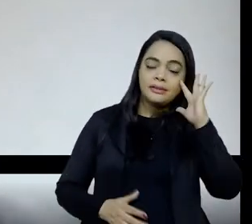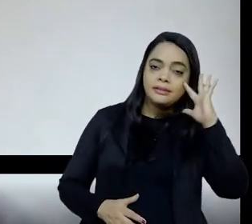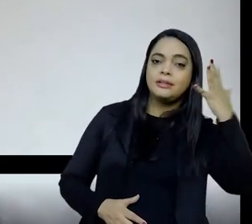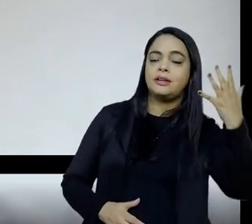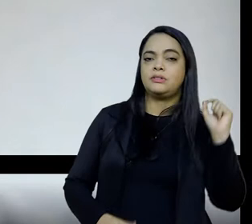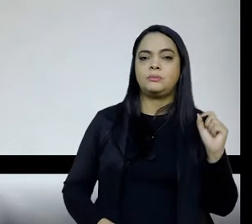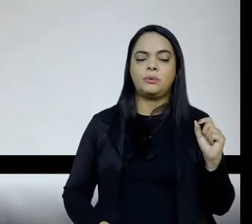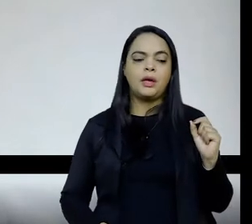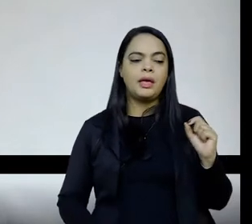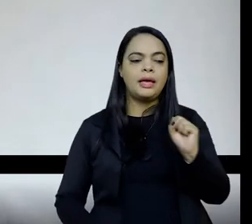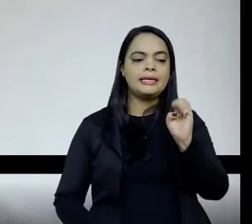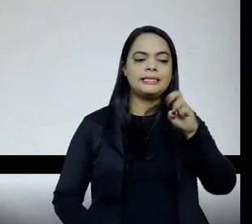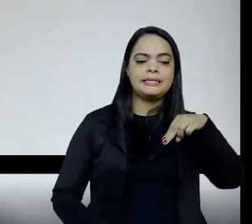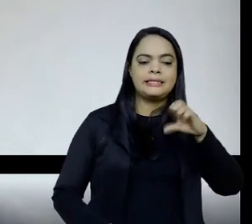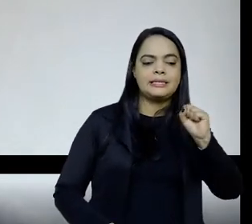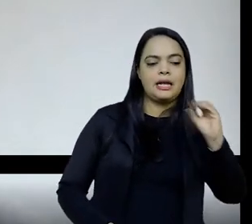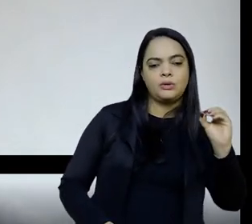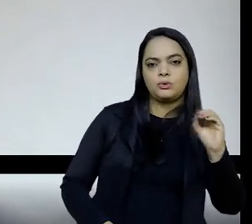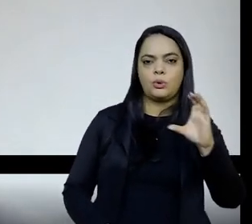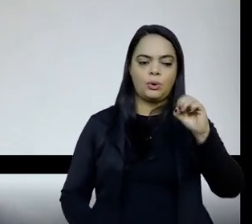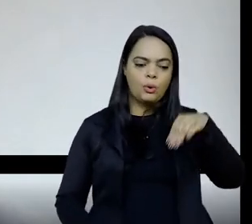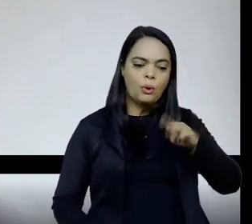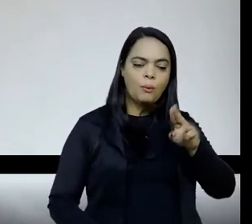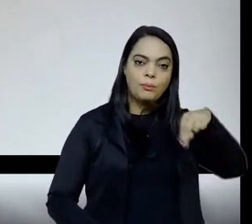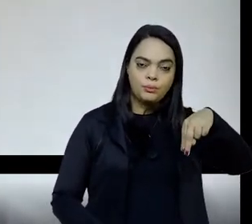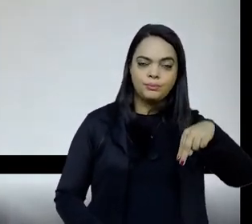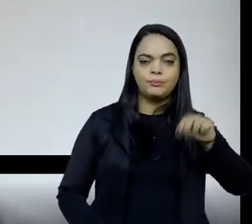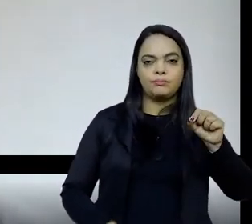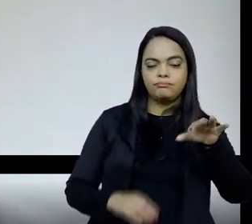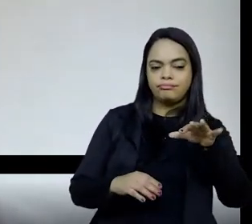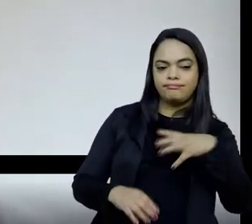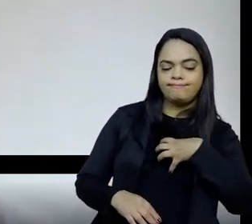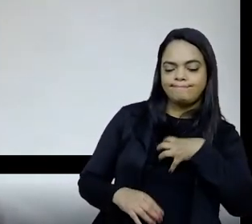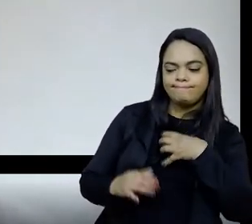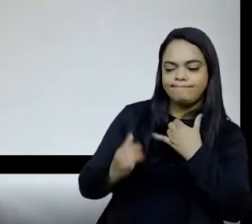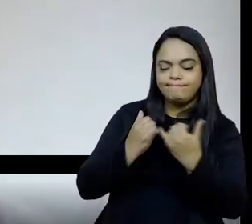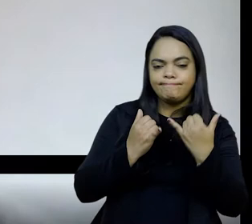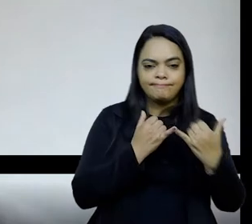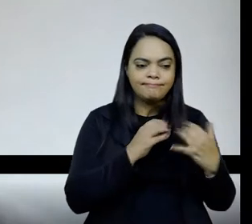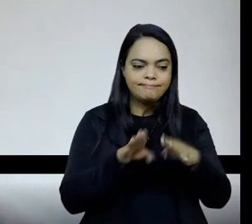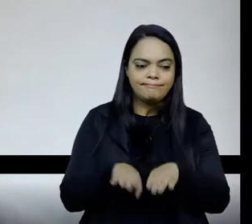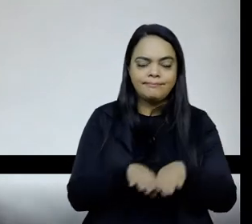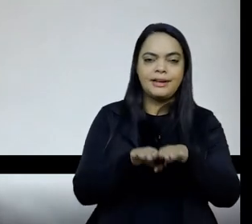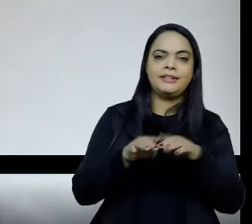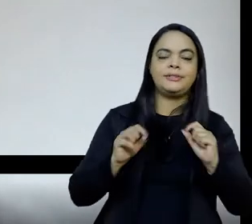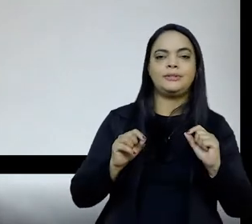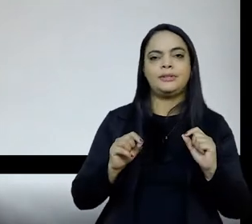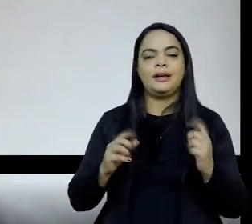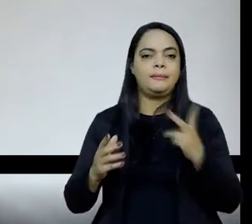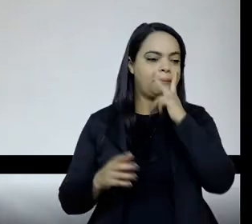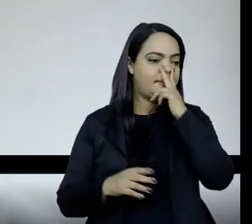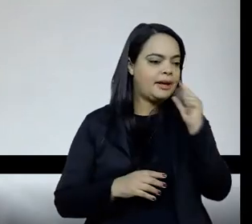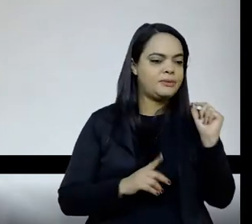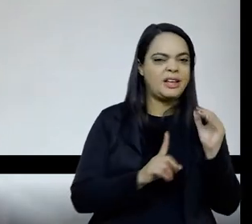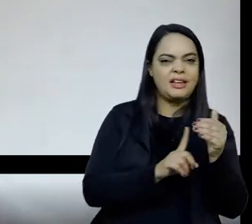ser de tal forma naturalizante que ele esconde problemas, que ele esconde concepções que a gente quer problematizar,